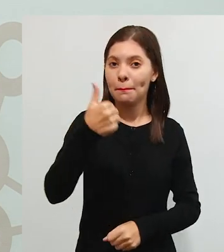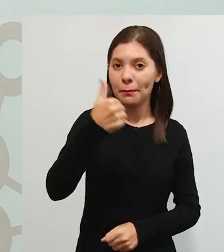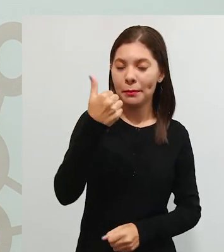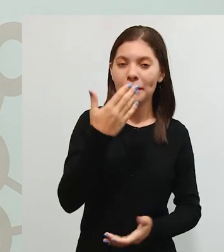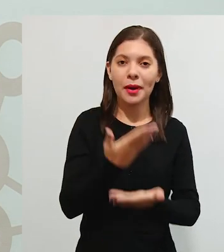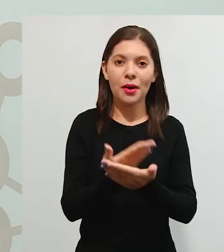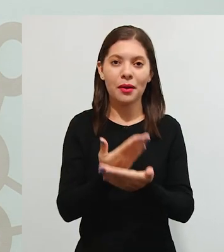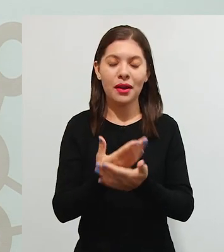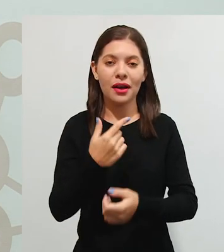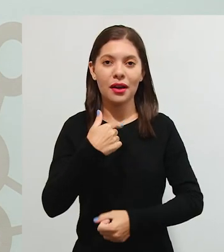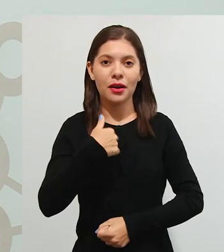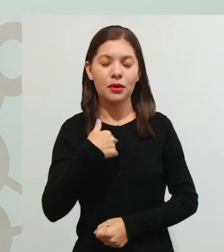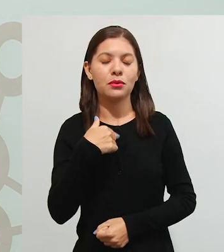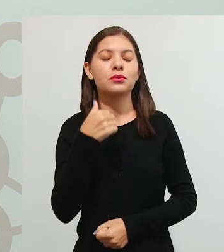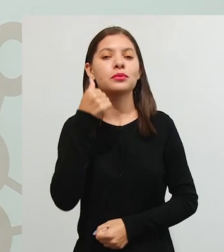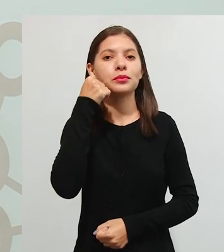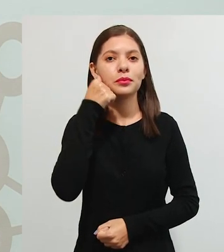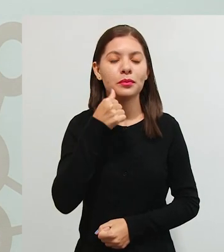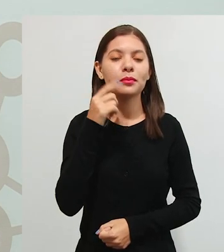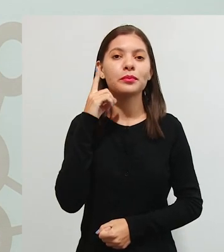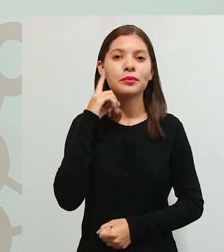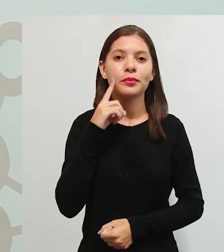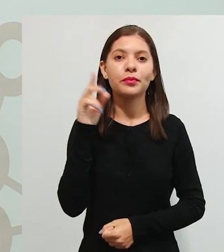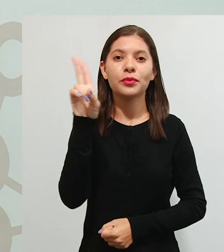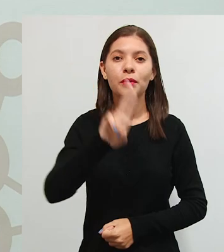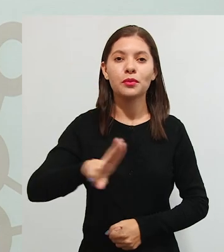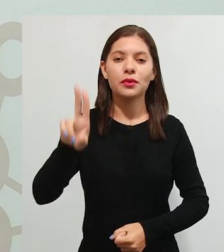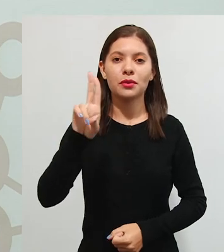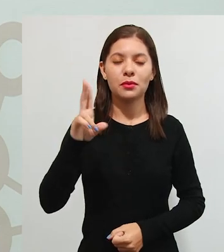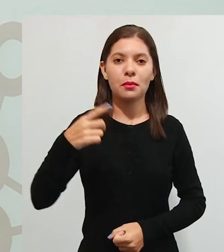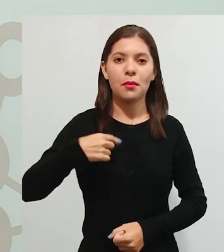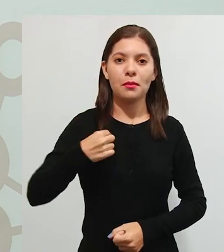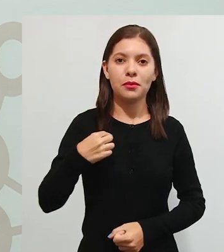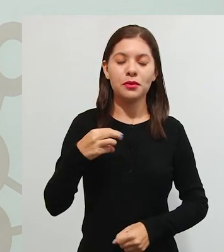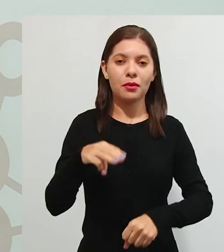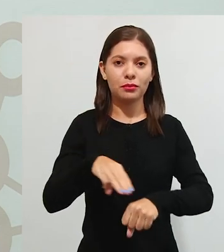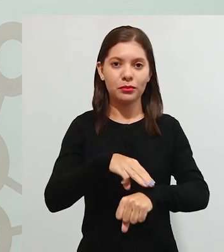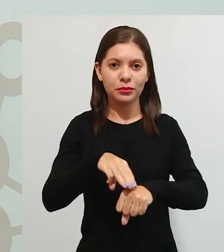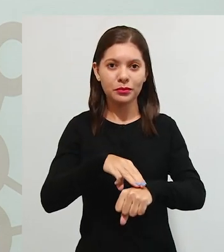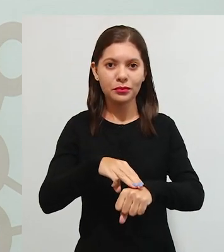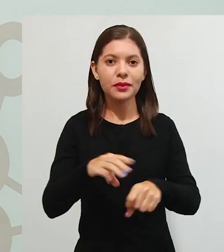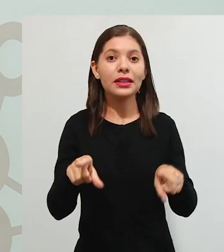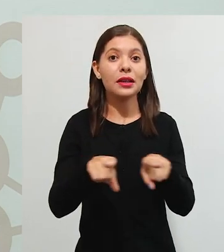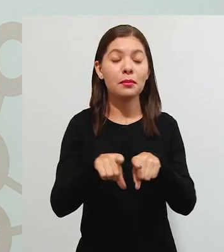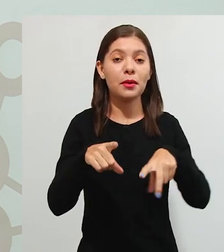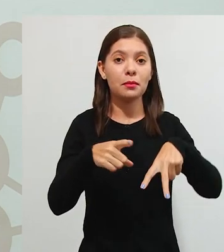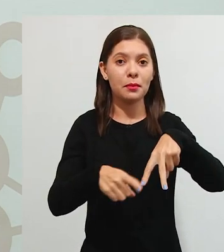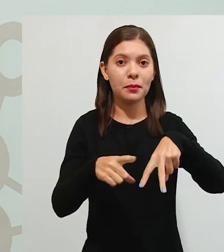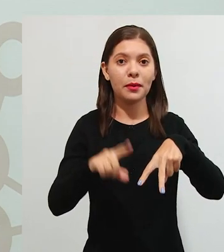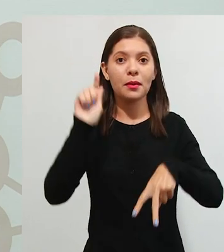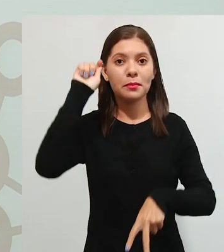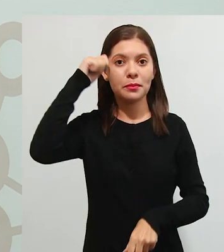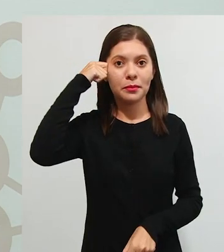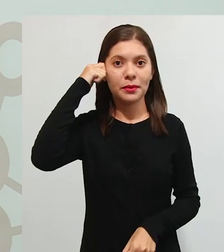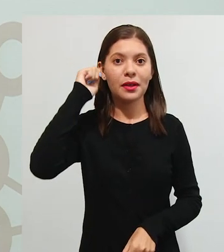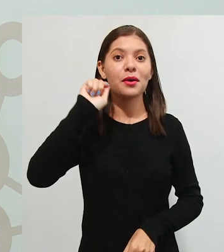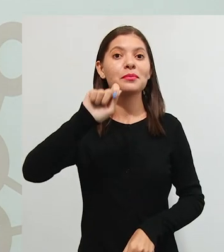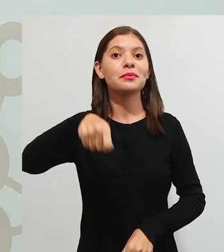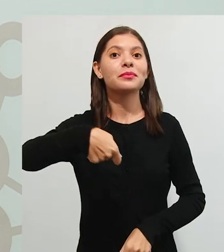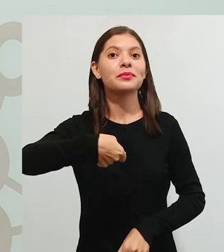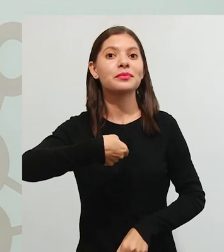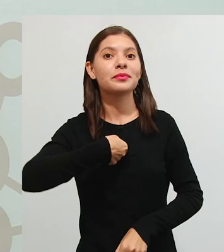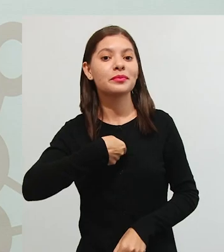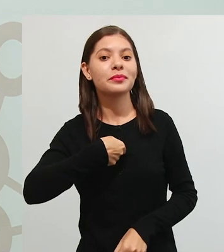parda, estou usando uma blusa marrom e uma calça preta. E o